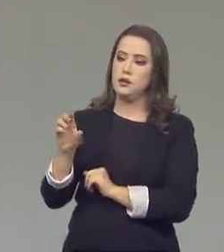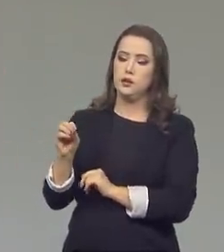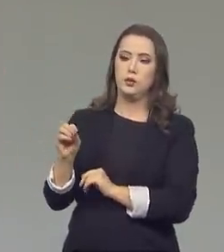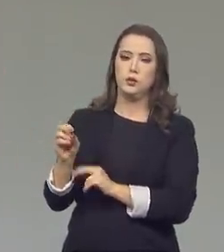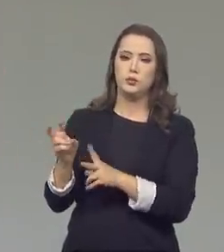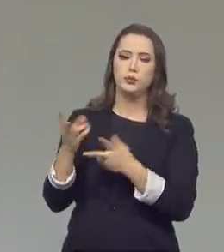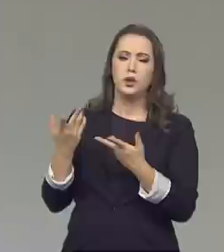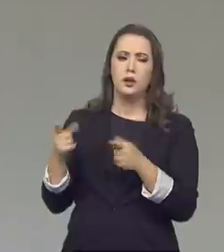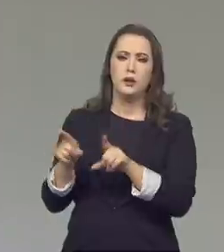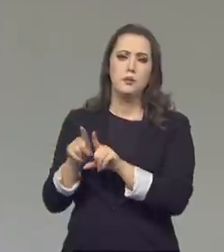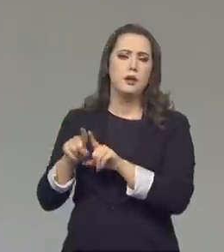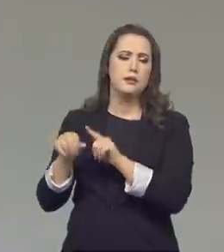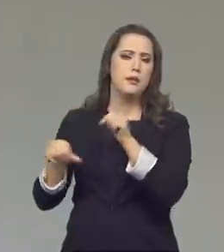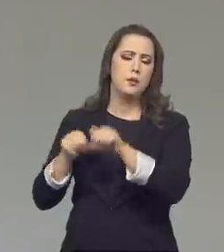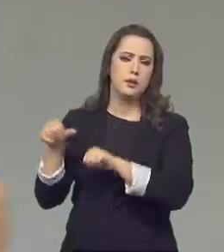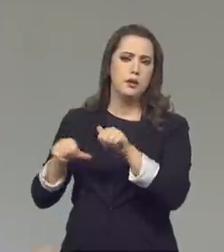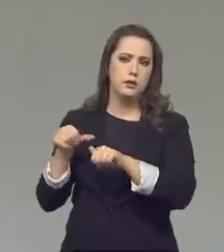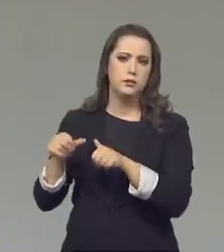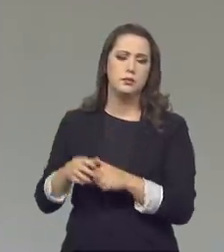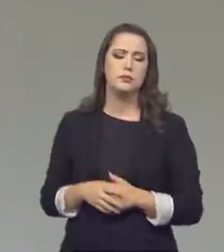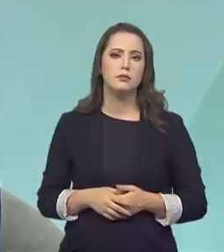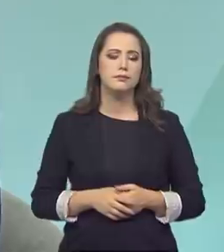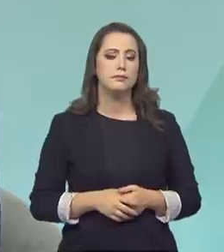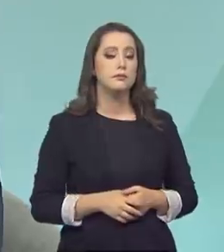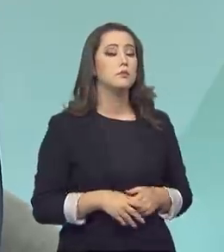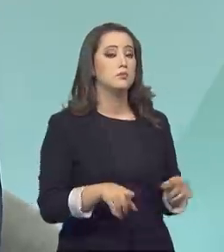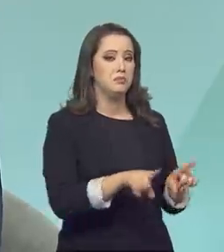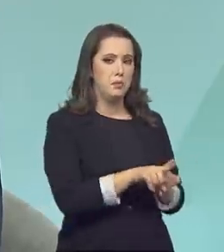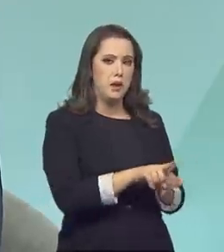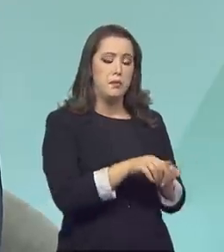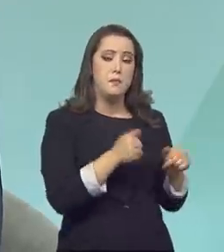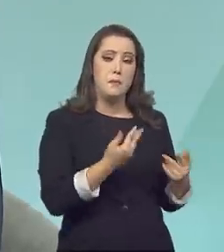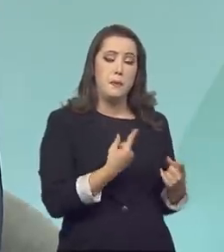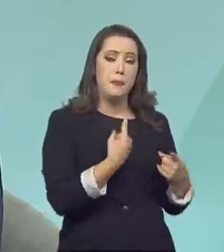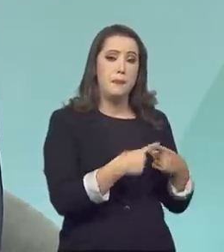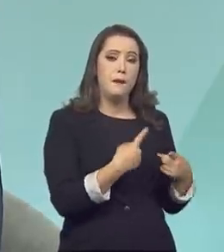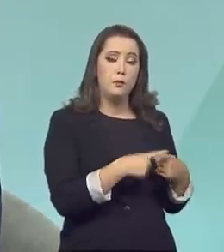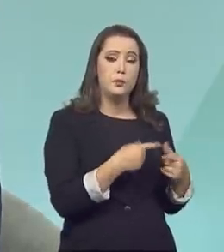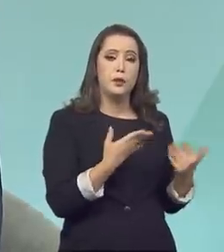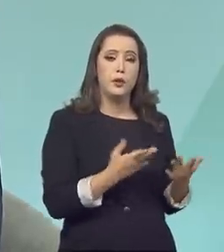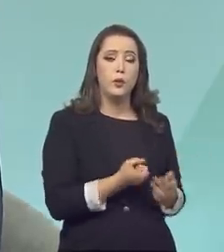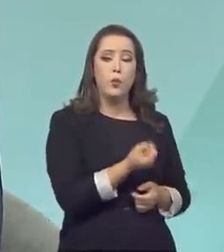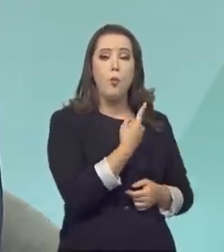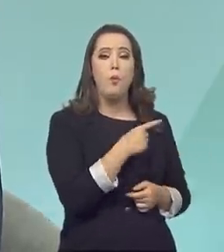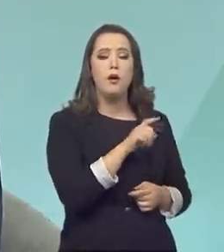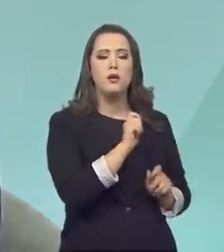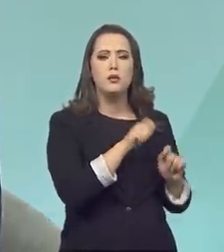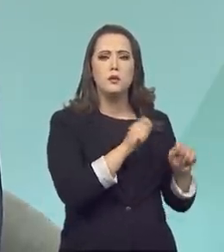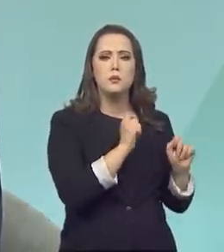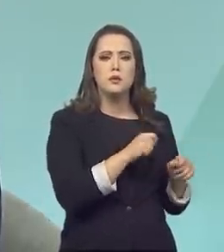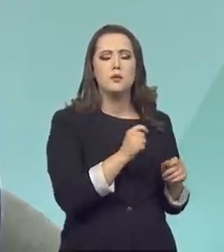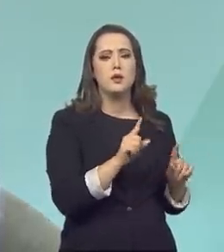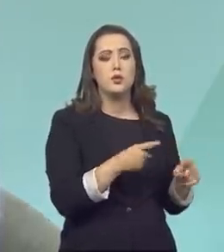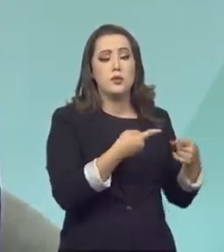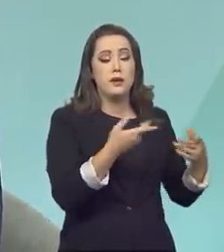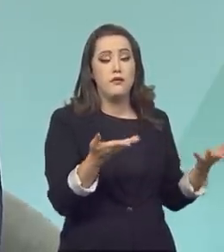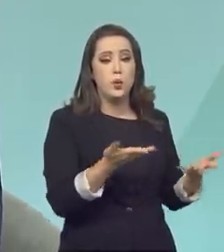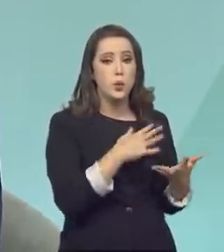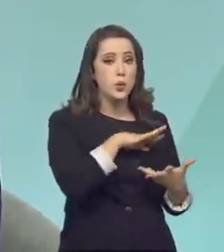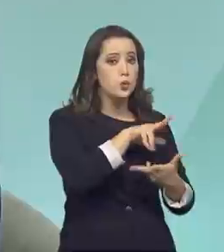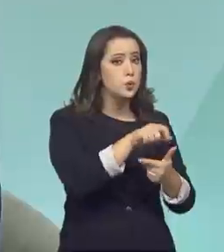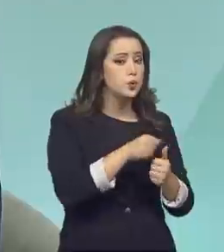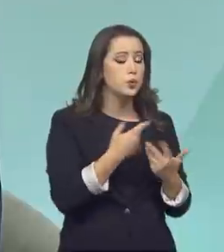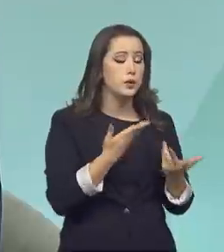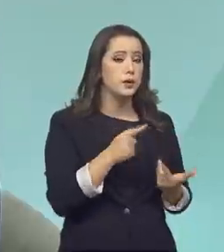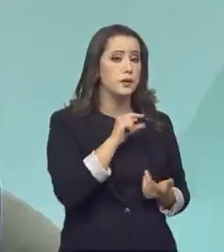também está passando por esse processo de modernização? Também está. Até porque uma das coisas que é um desafio no mundo todo